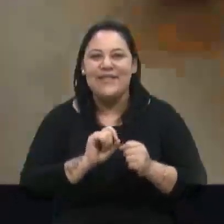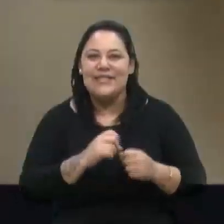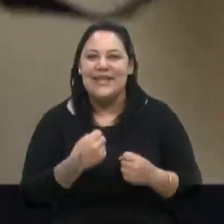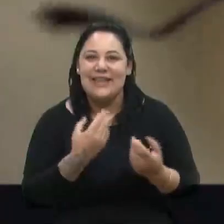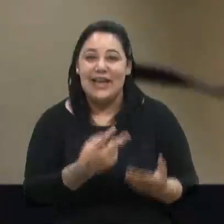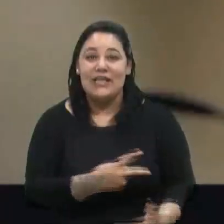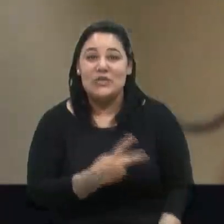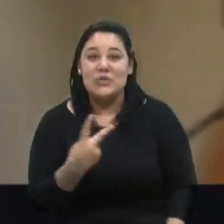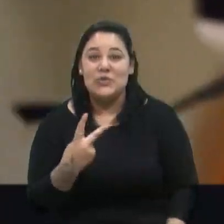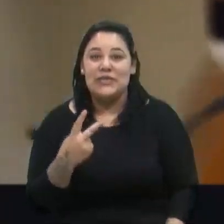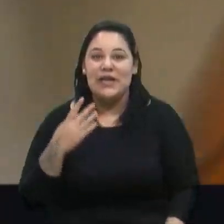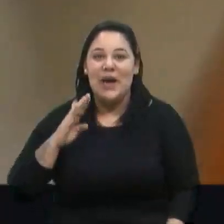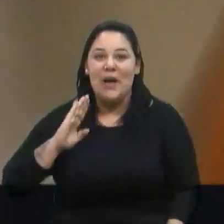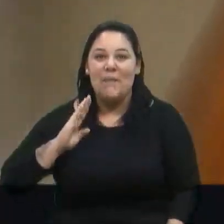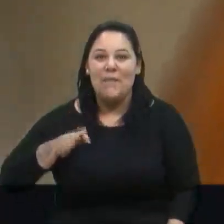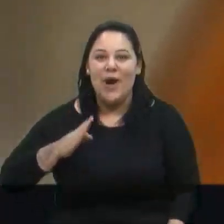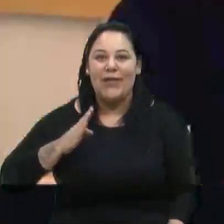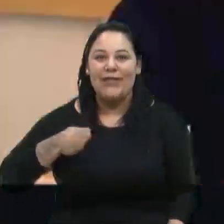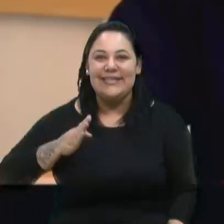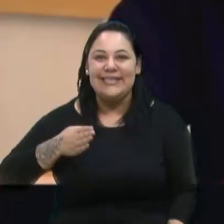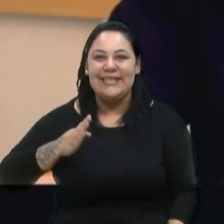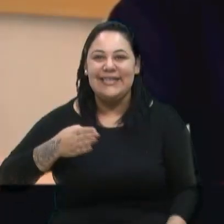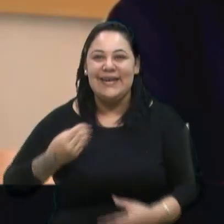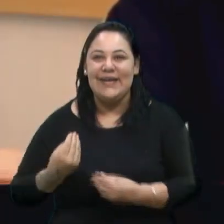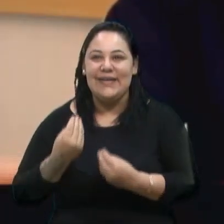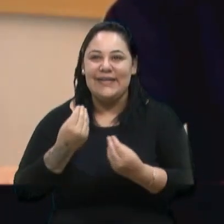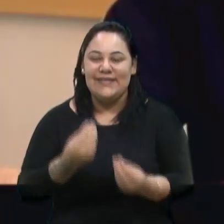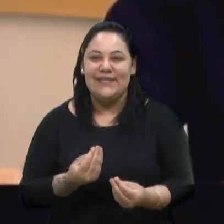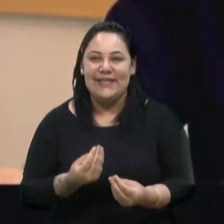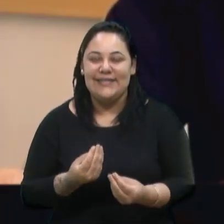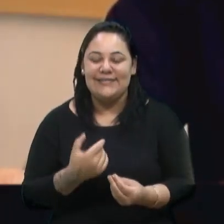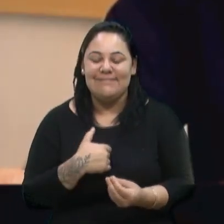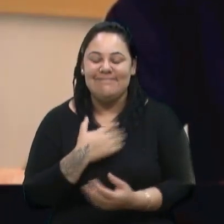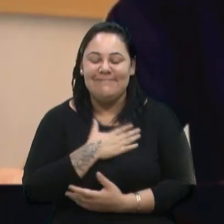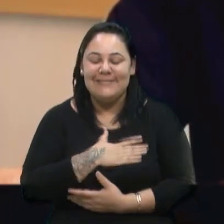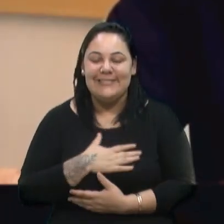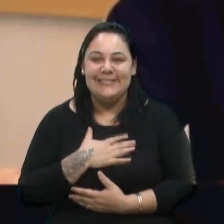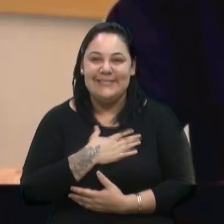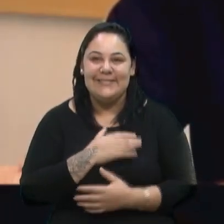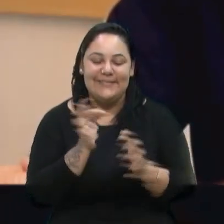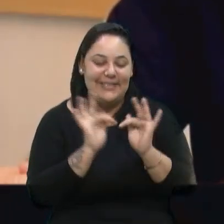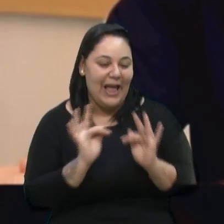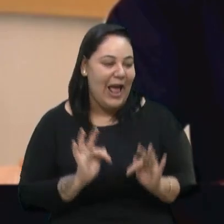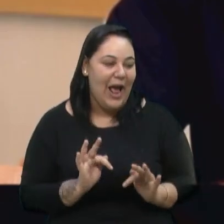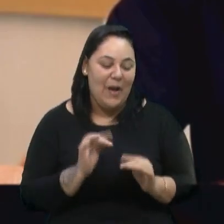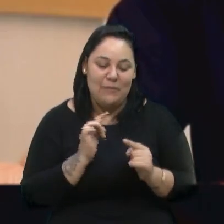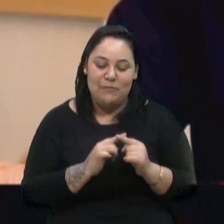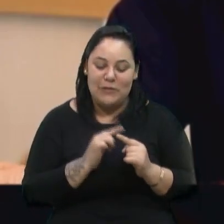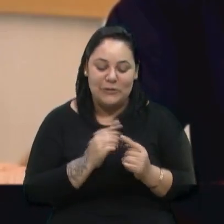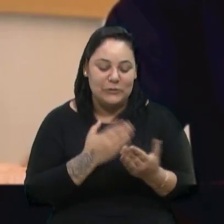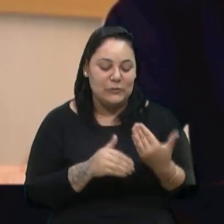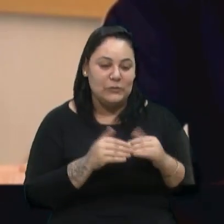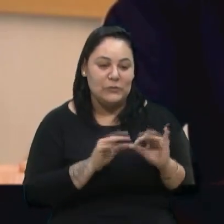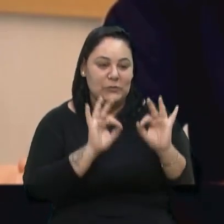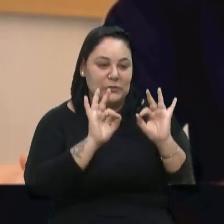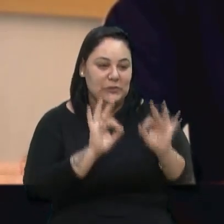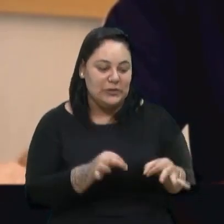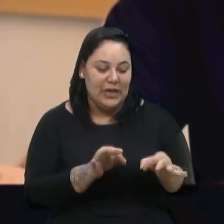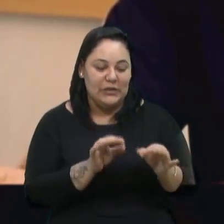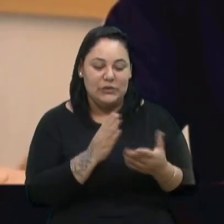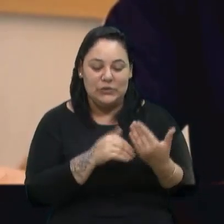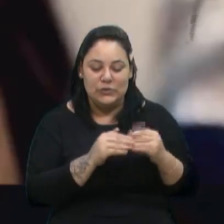E estamos numa alegria, numa emoção sem fim, porque tudo deu certo. Tudo que foi planejado,